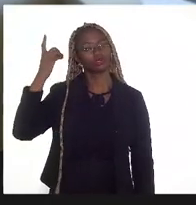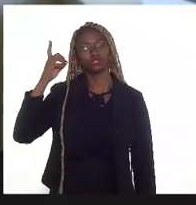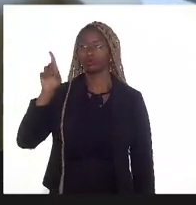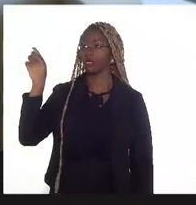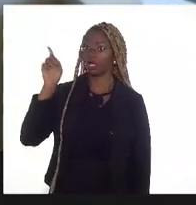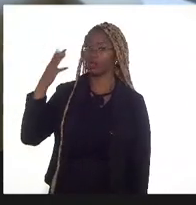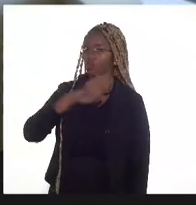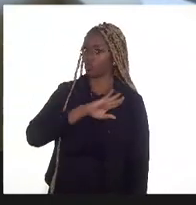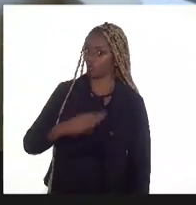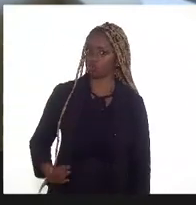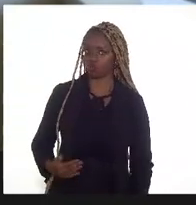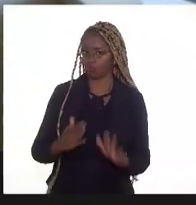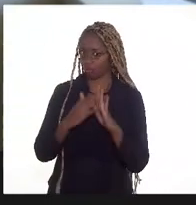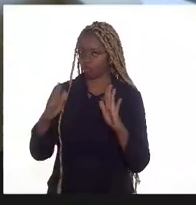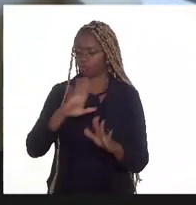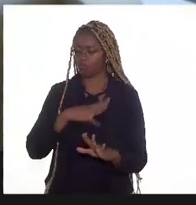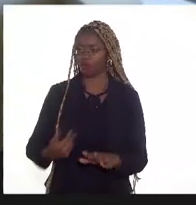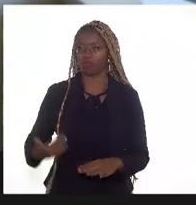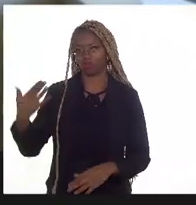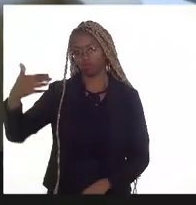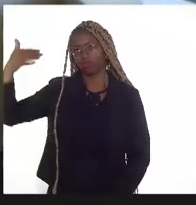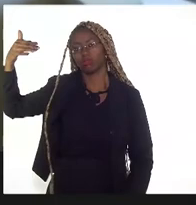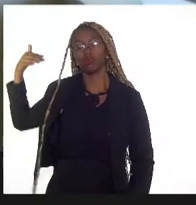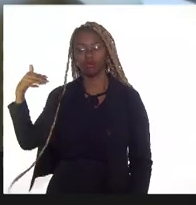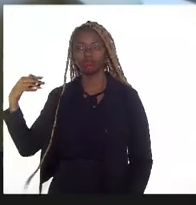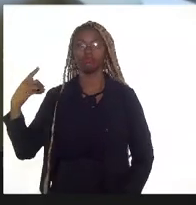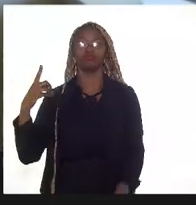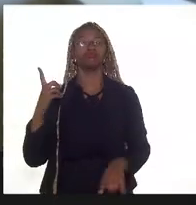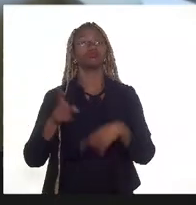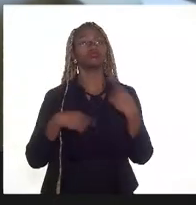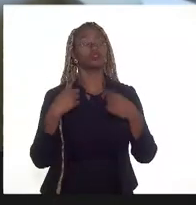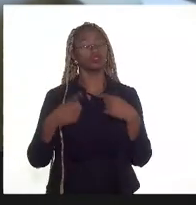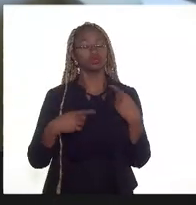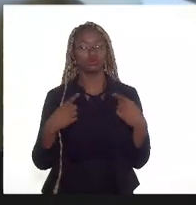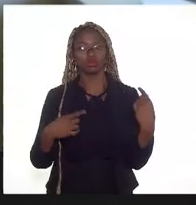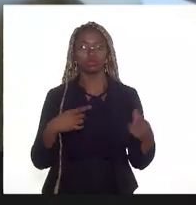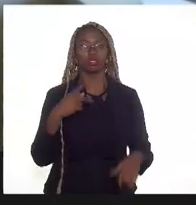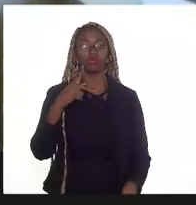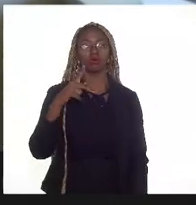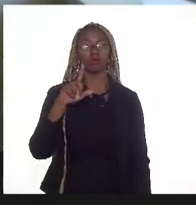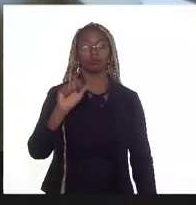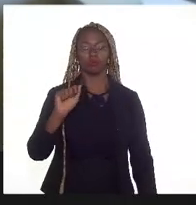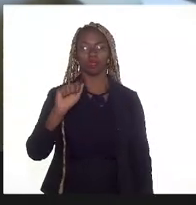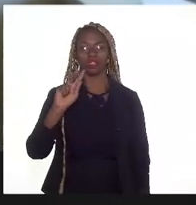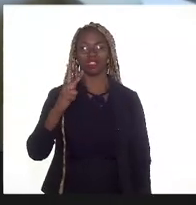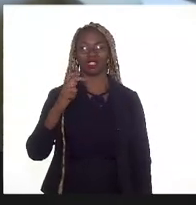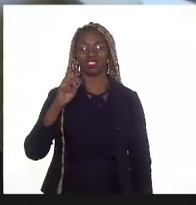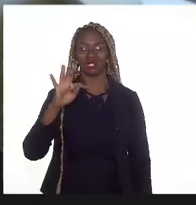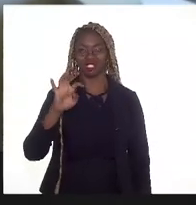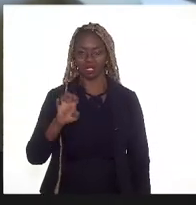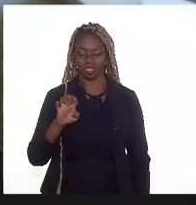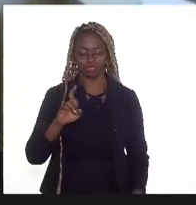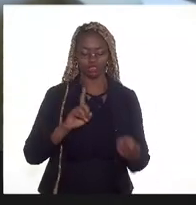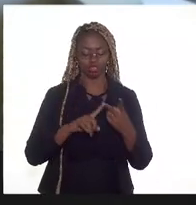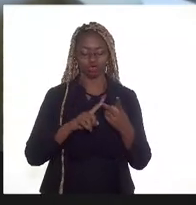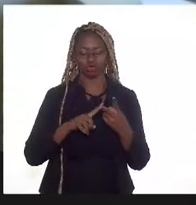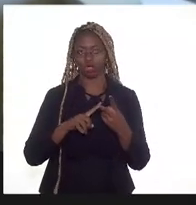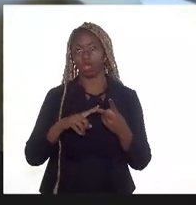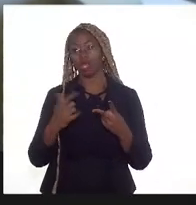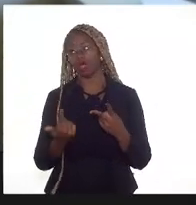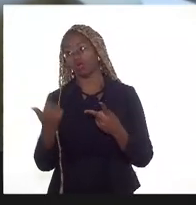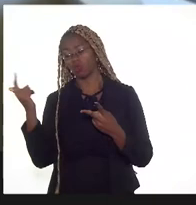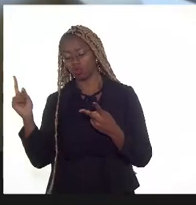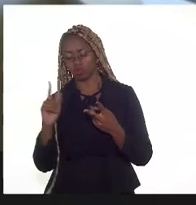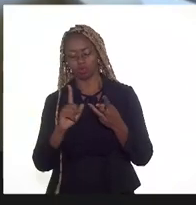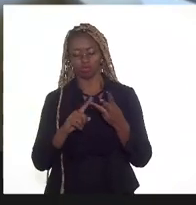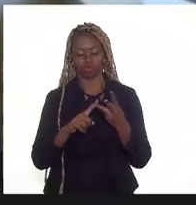dela, depois veio o senhor Pedro Parente, depois veio o que saiu e agora mais